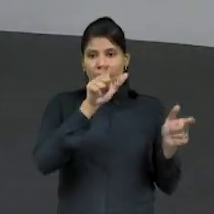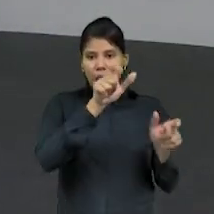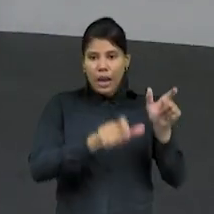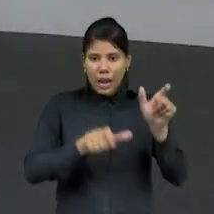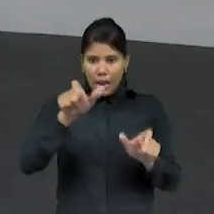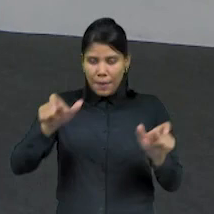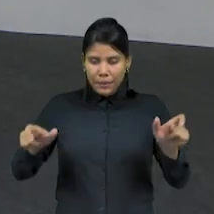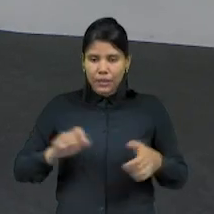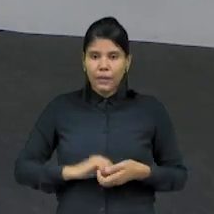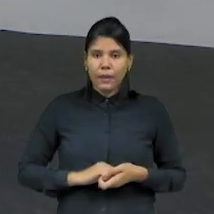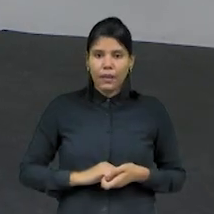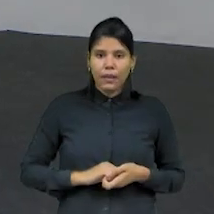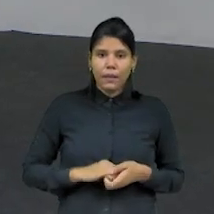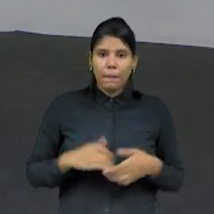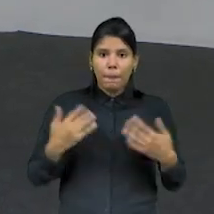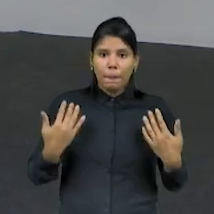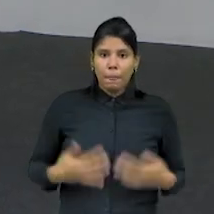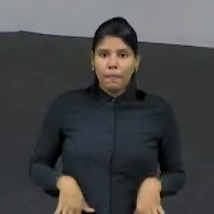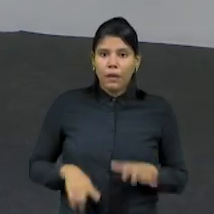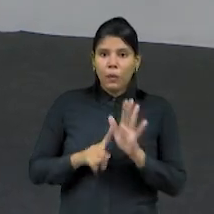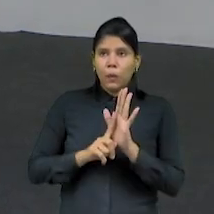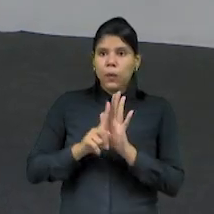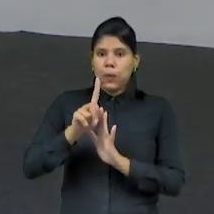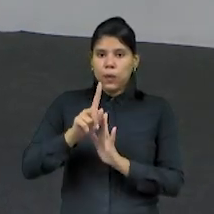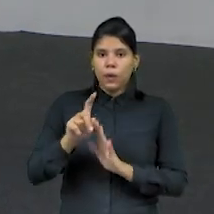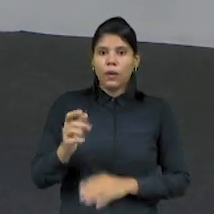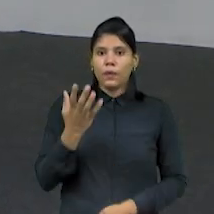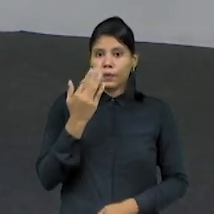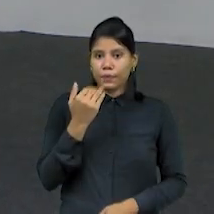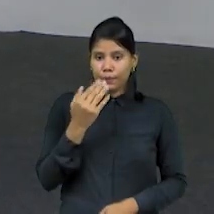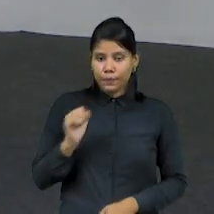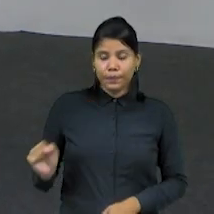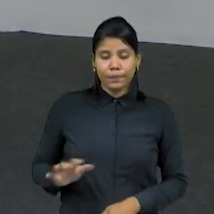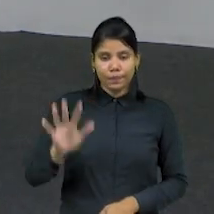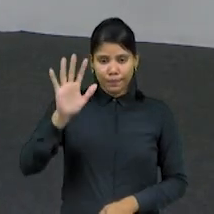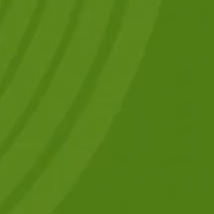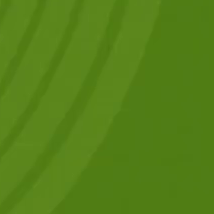no preço da cesta básica no país. Primeiro expediente volta já.